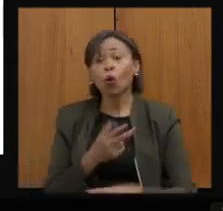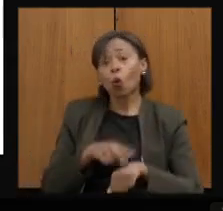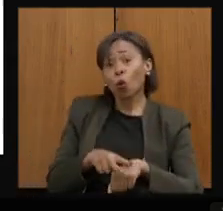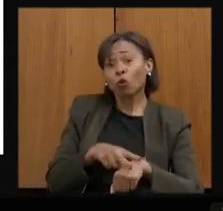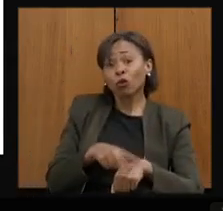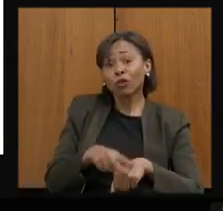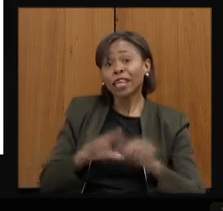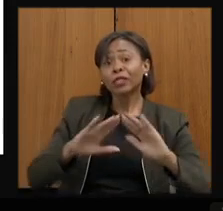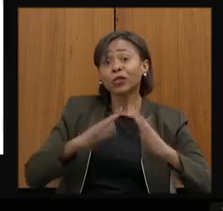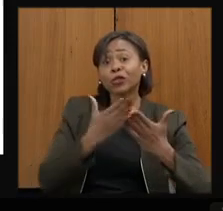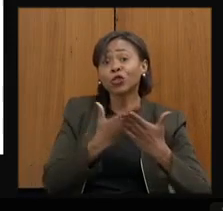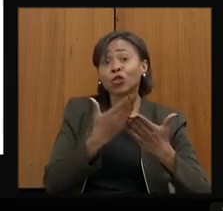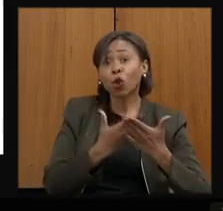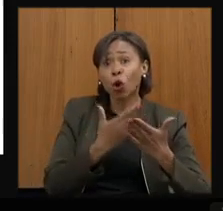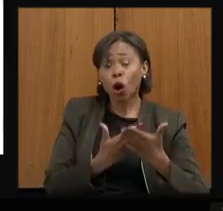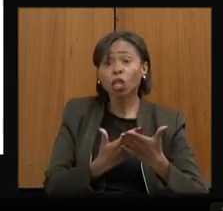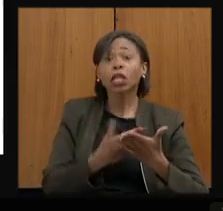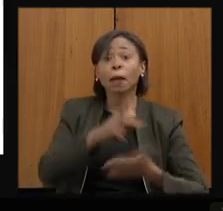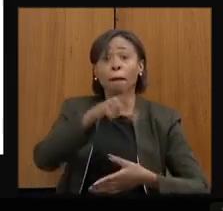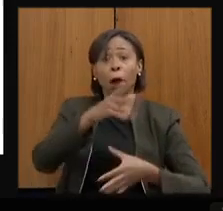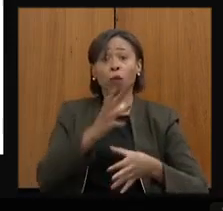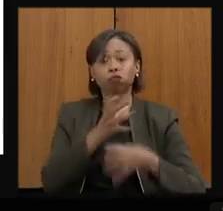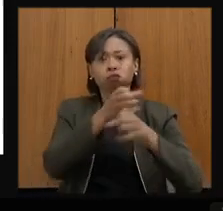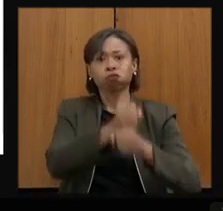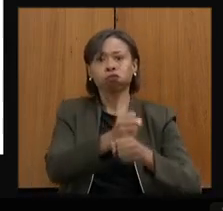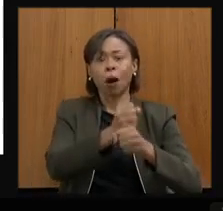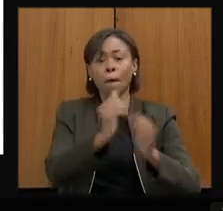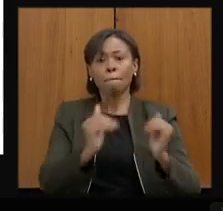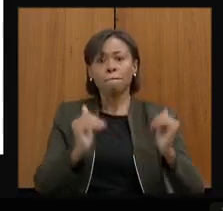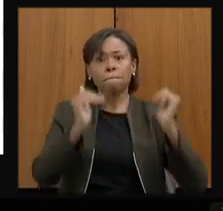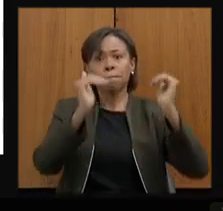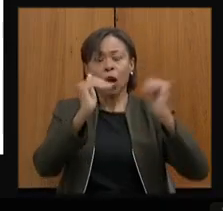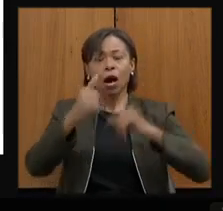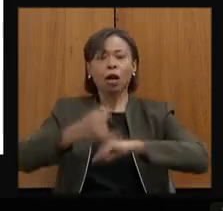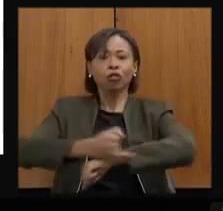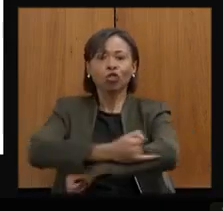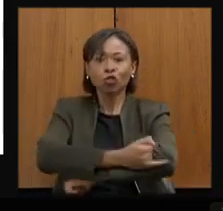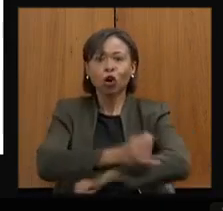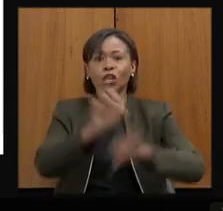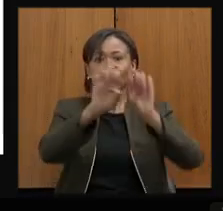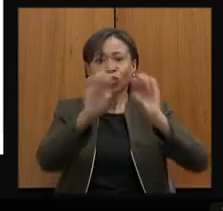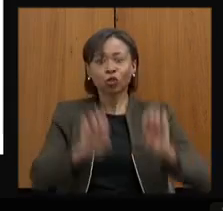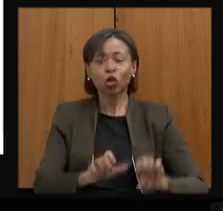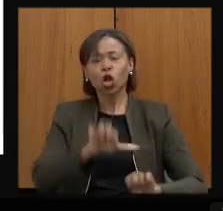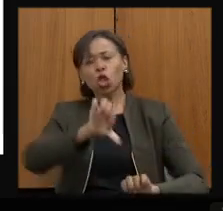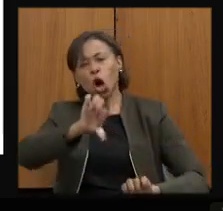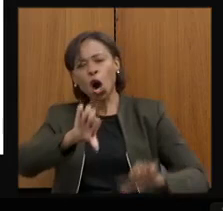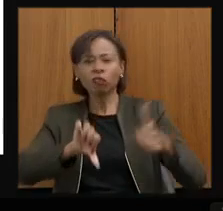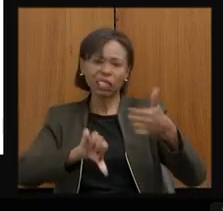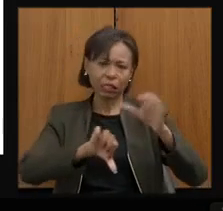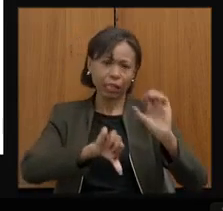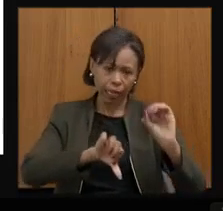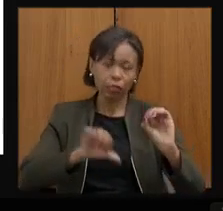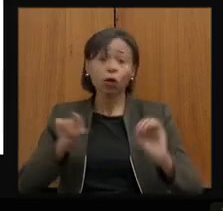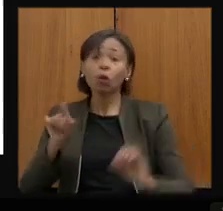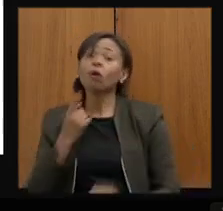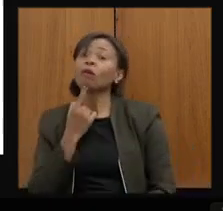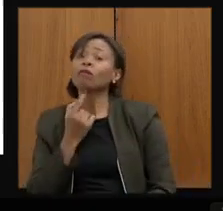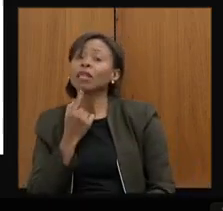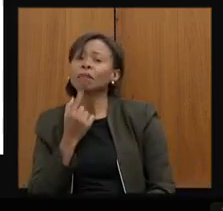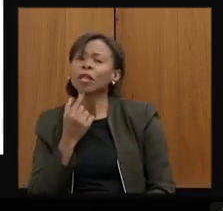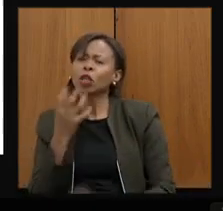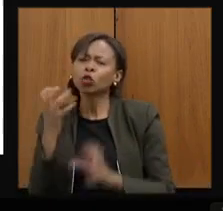as escolas que estavam com pontuação, nesse nosso diagnóstico de infraestrutura, entre nove e dez. O vermelho